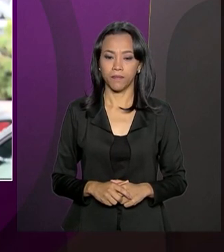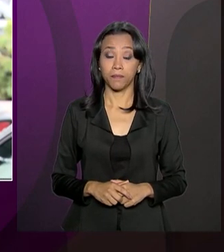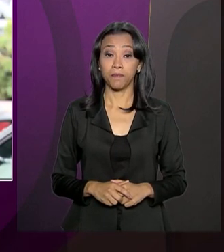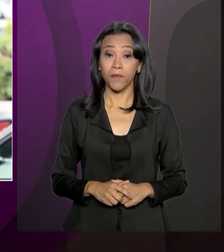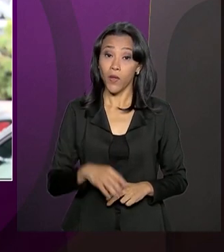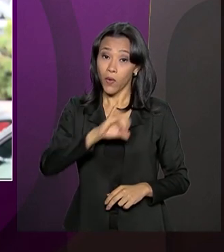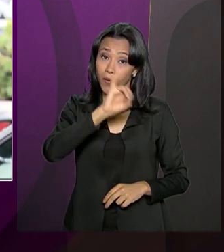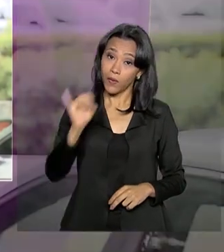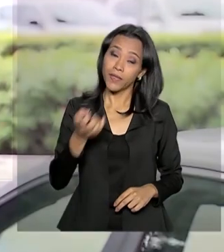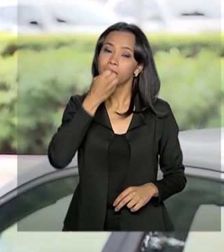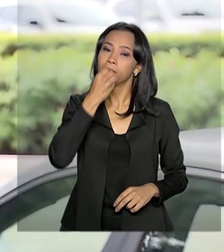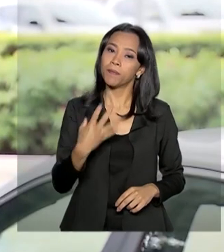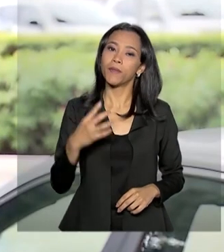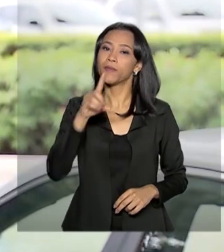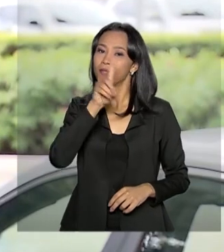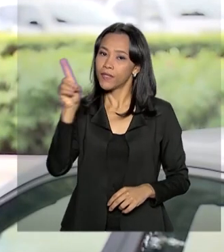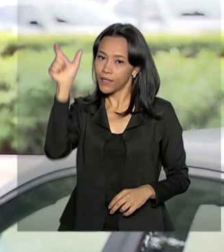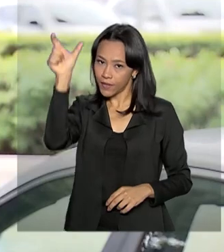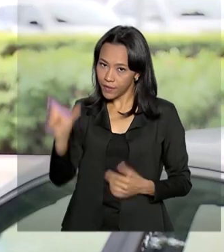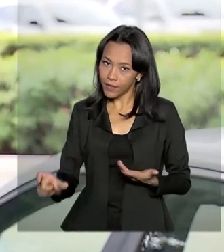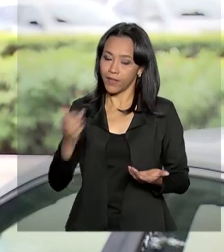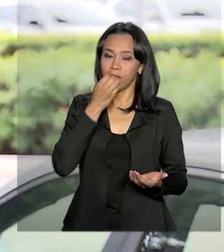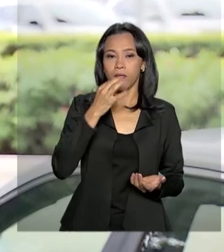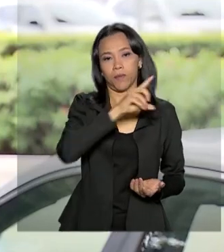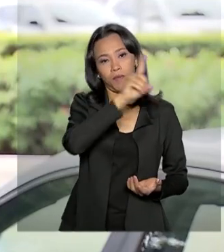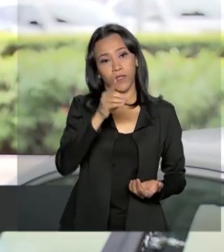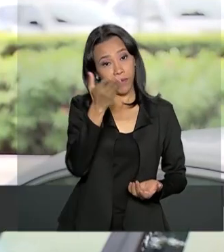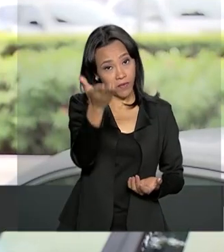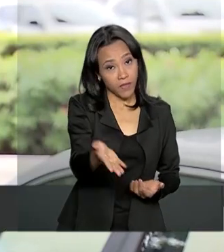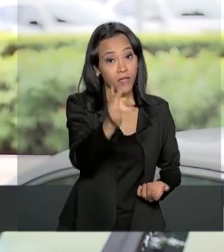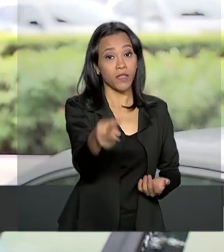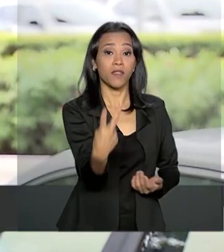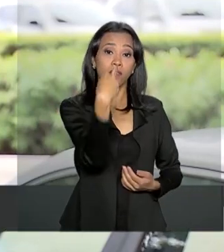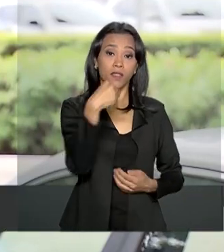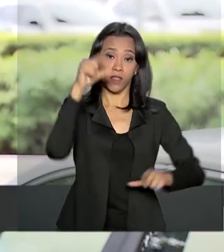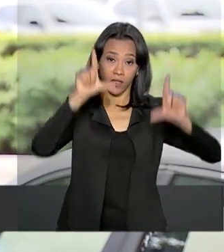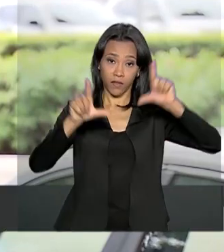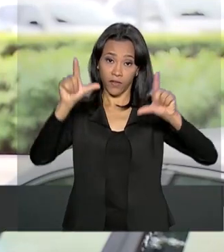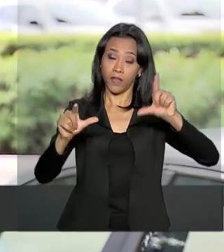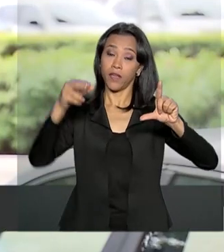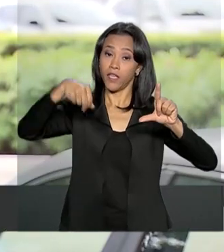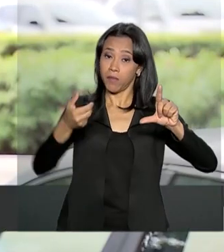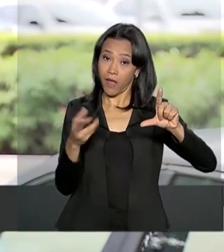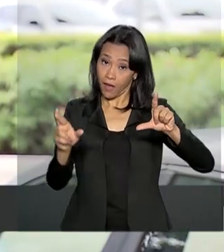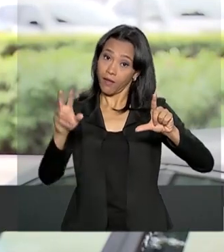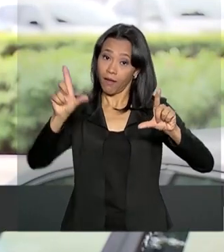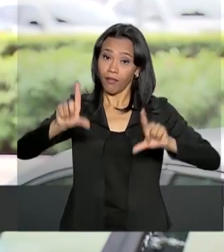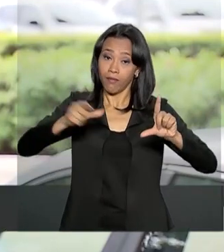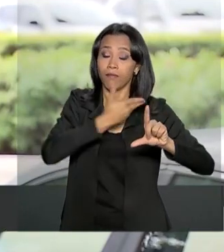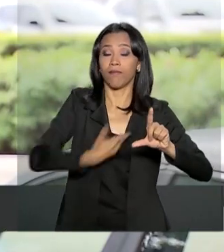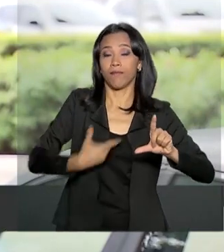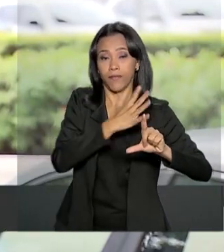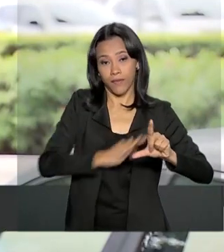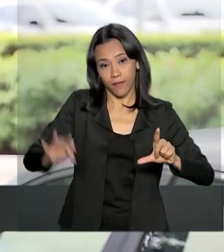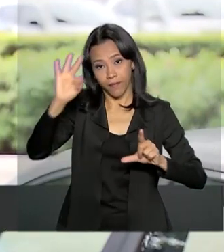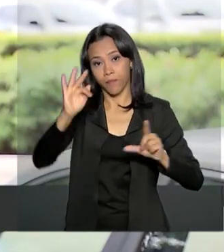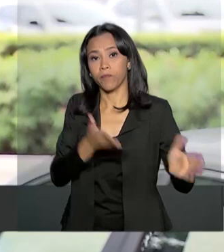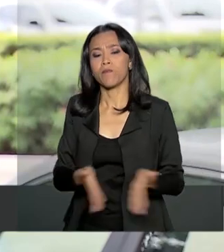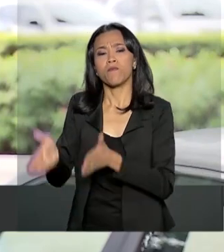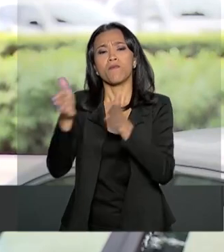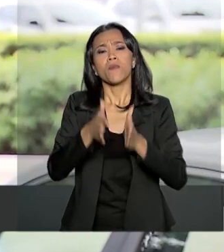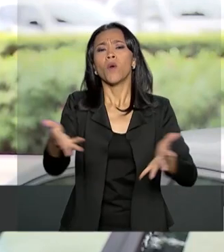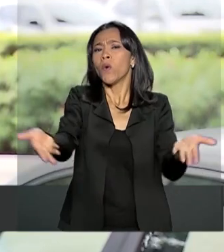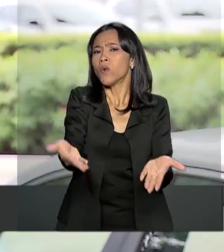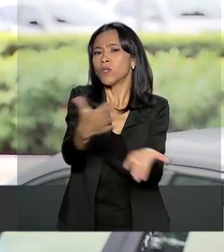Olá, bom dia para você, Ricardo. Bom dia para você que acompanha a NBR e TV do Governo Federal. Começa hoje o